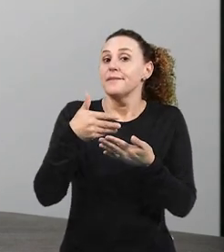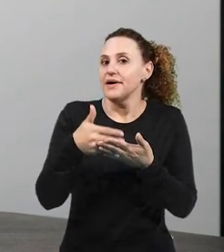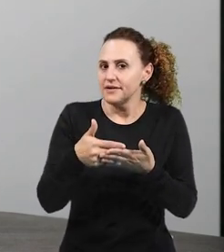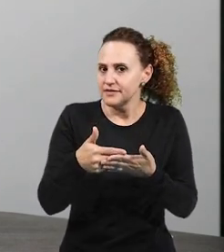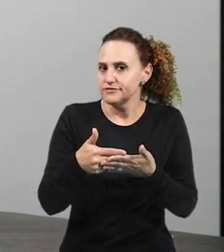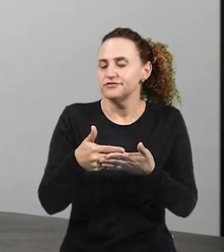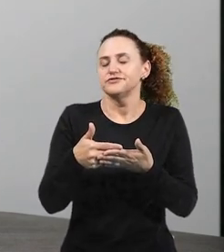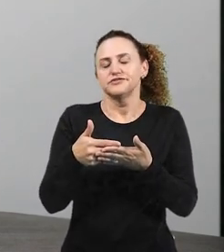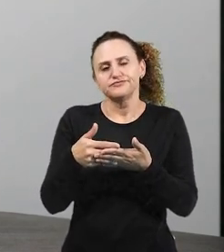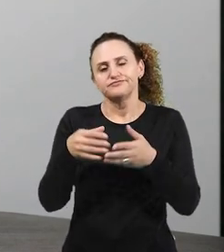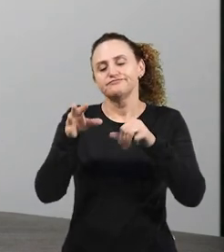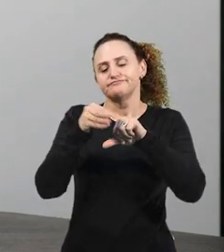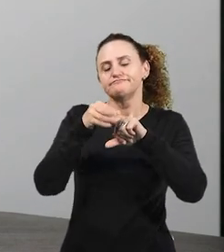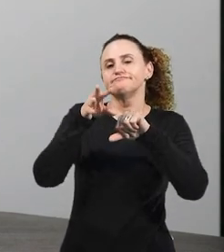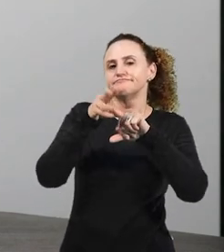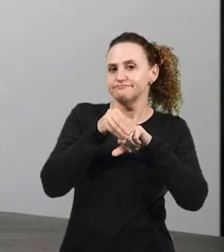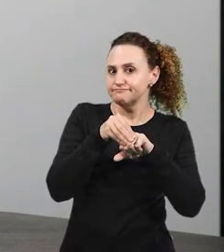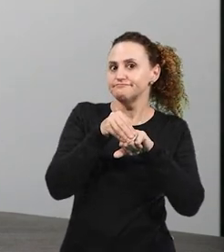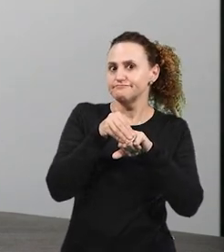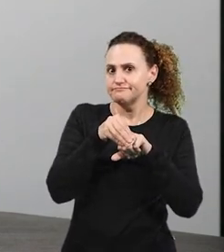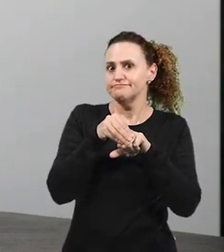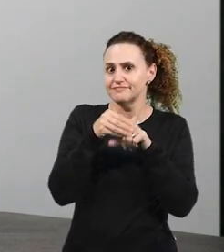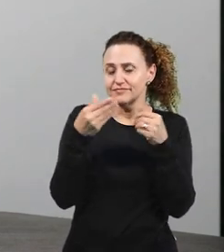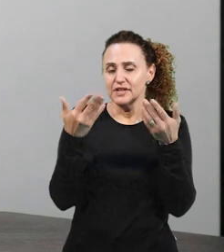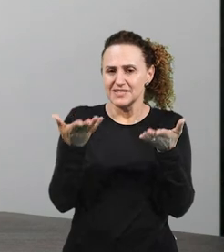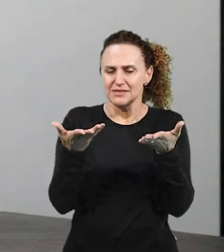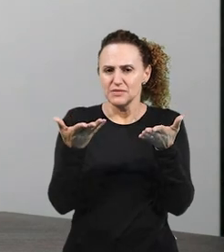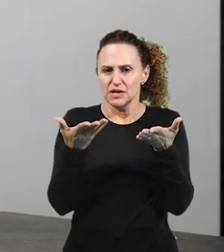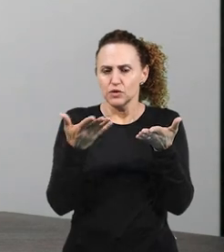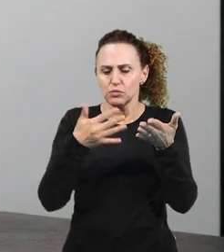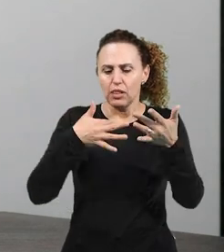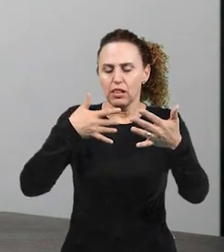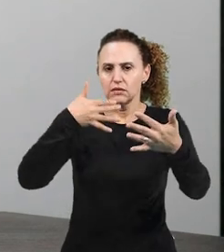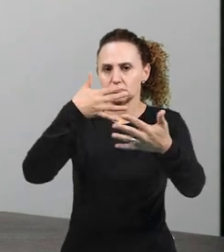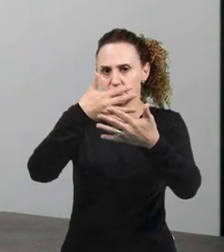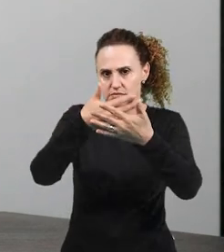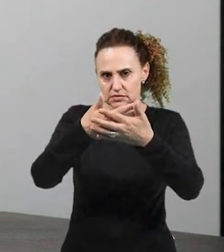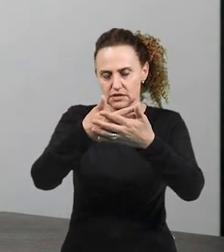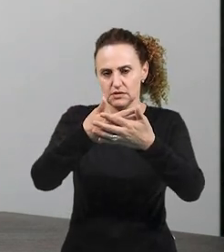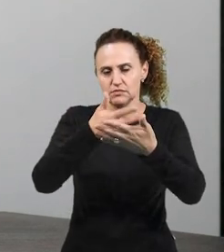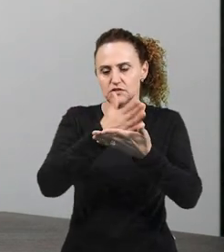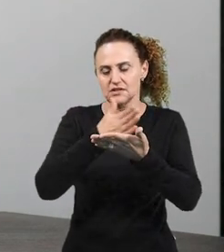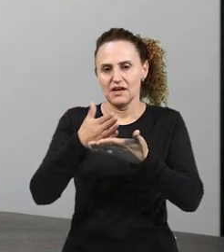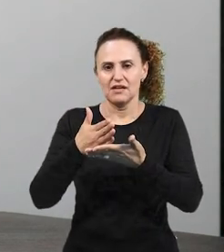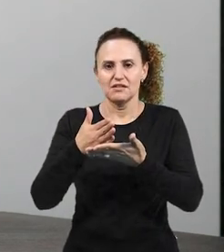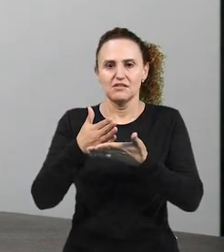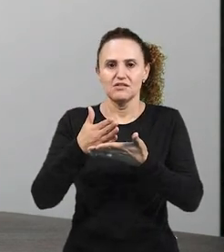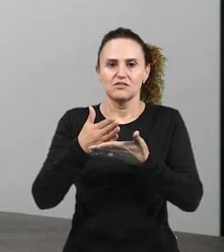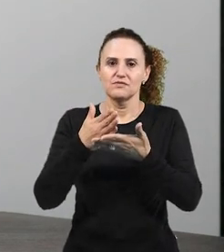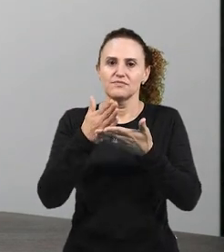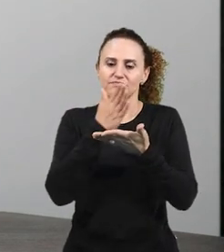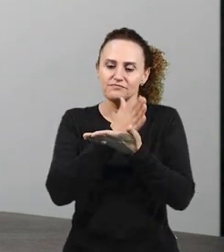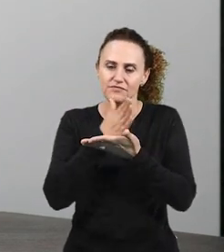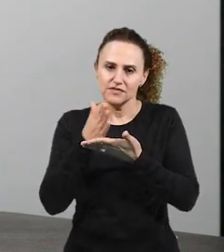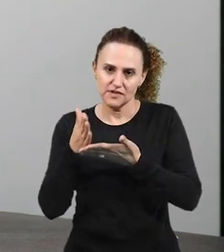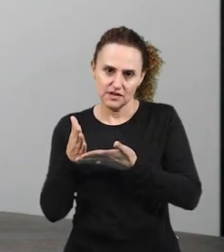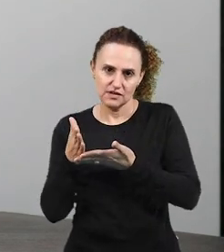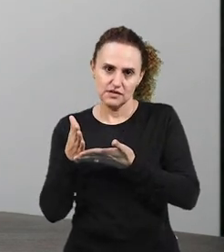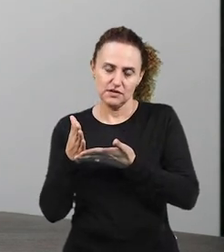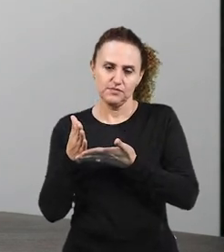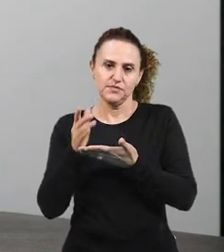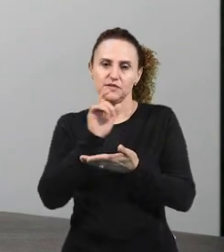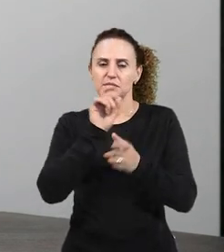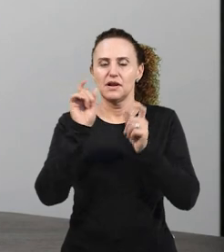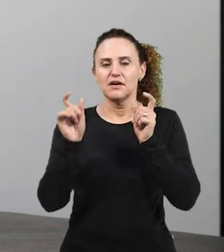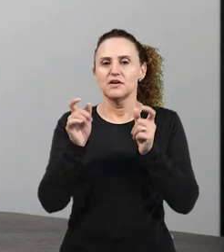o conhecimento do processo de classificação das palavras. Desejo a